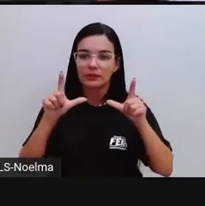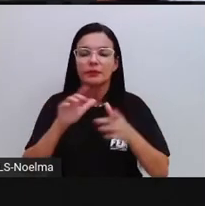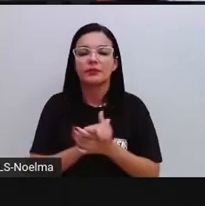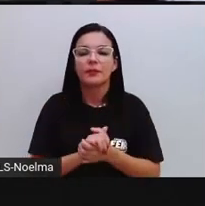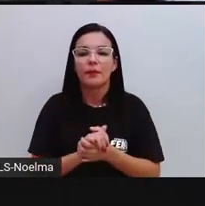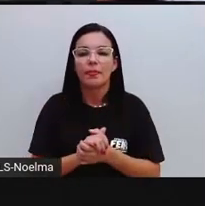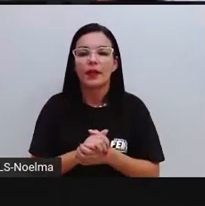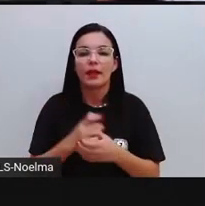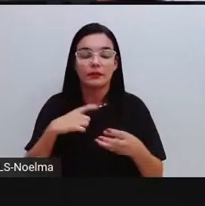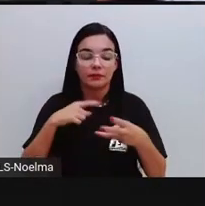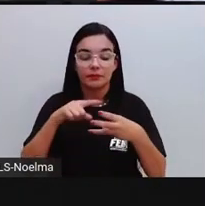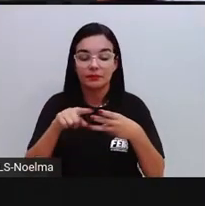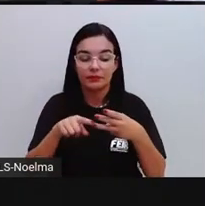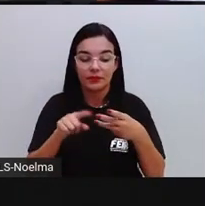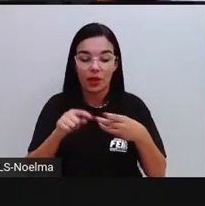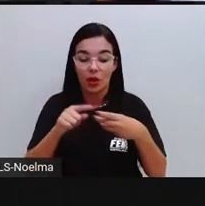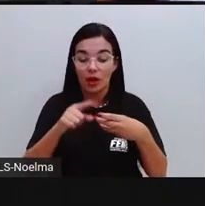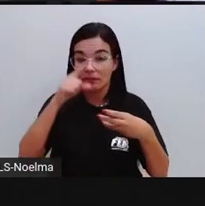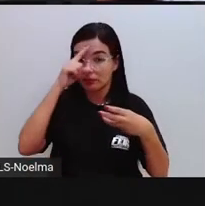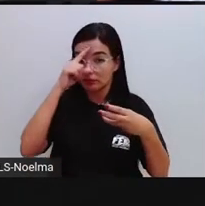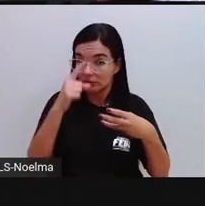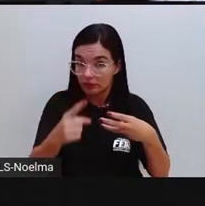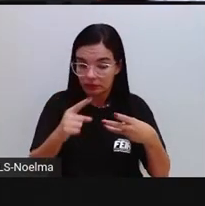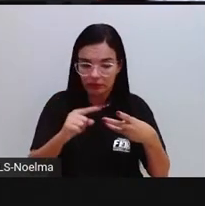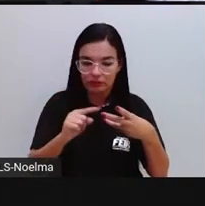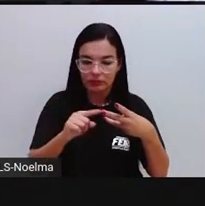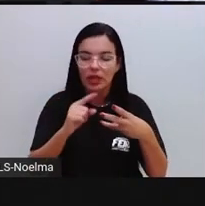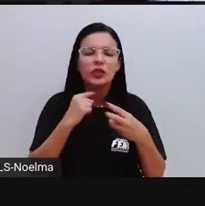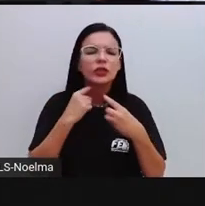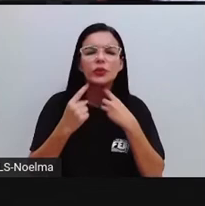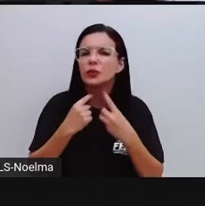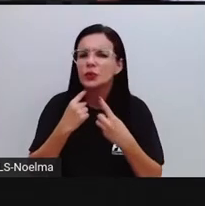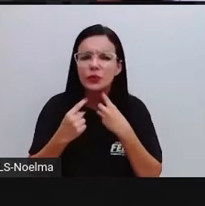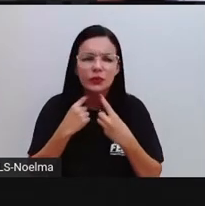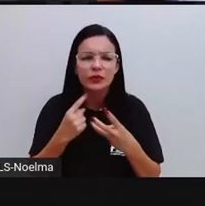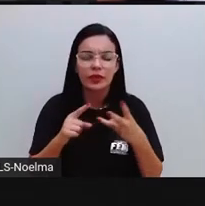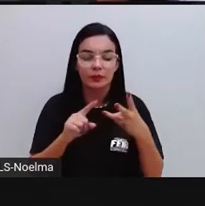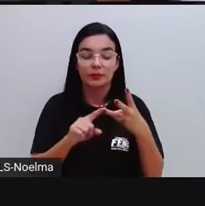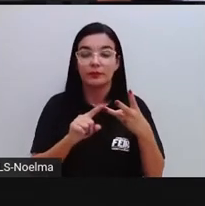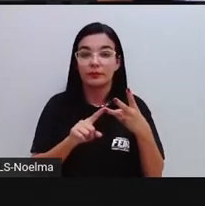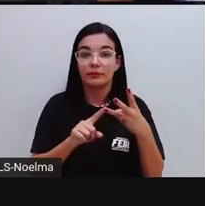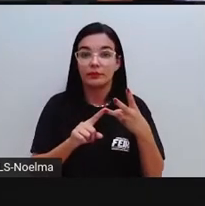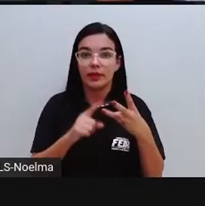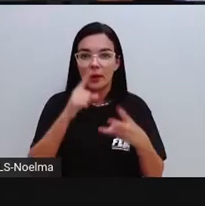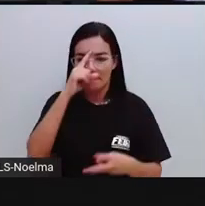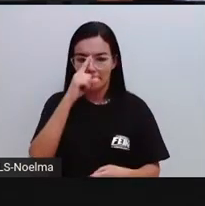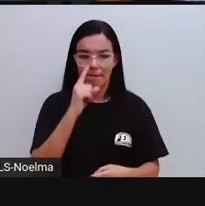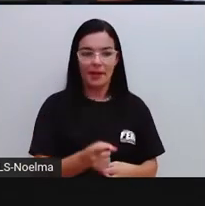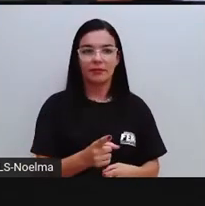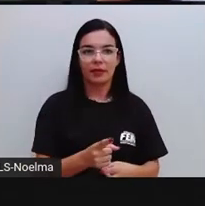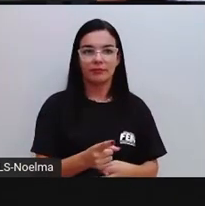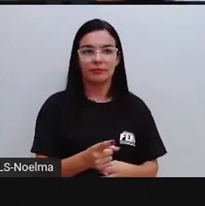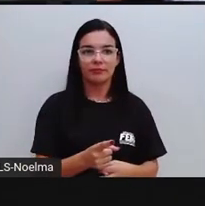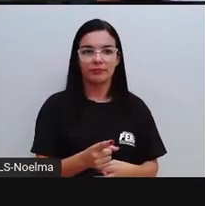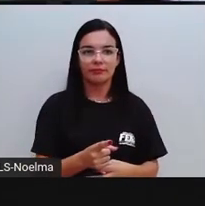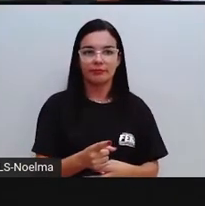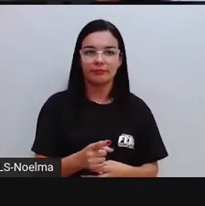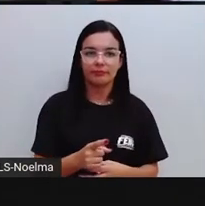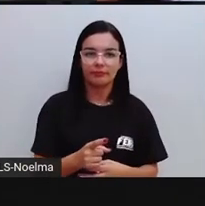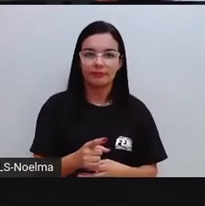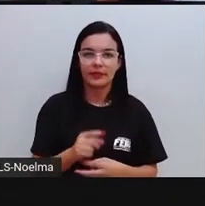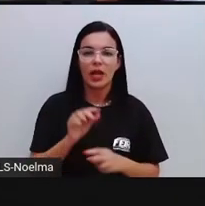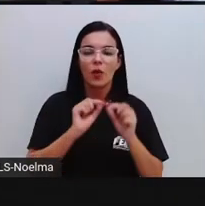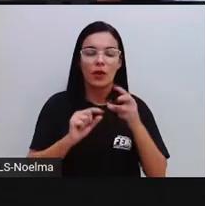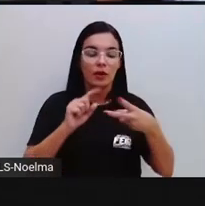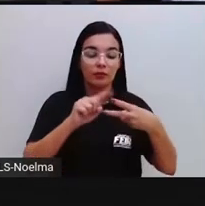os modos do verbo são indicativo, subjuntivo ou imperativo. E aí é sobre o